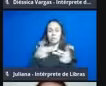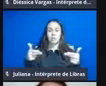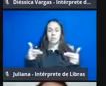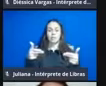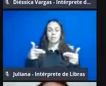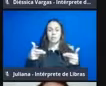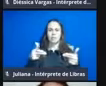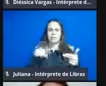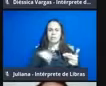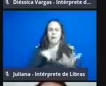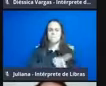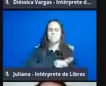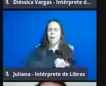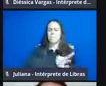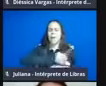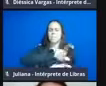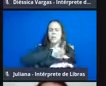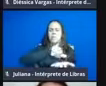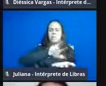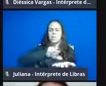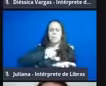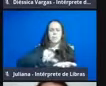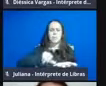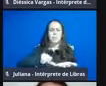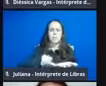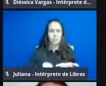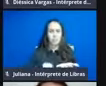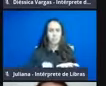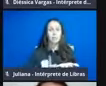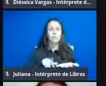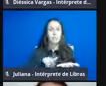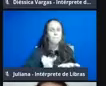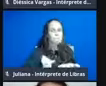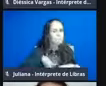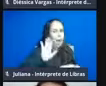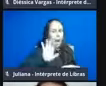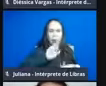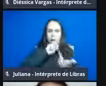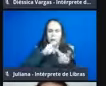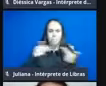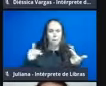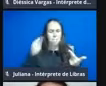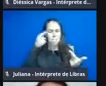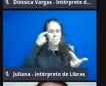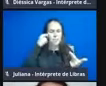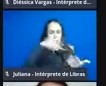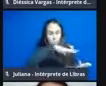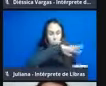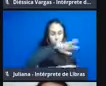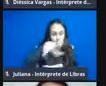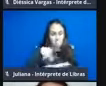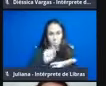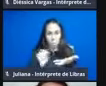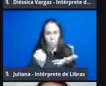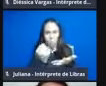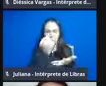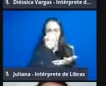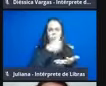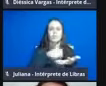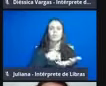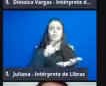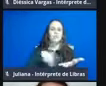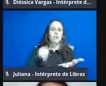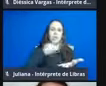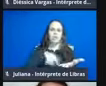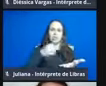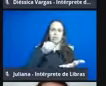abundância, pela diversidade, do grupo mais representante, né, em termos de planeta, e ele faz parte da nossa vivência desde criança,